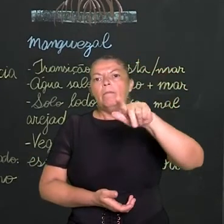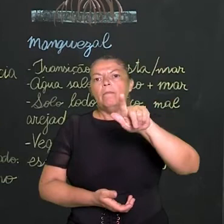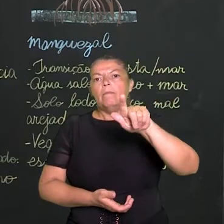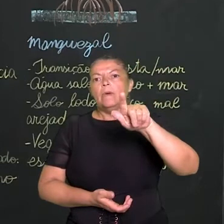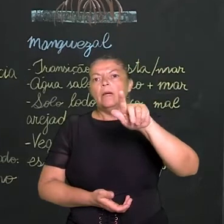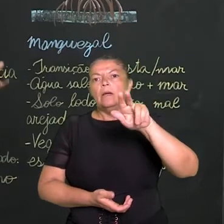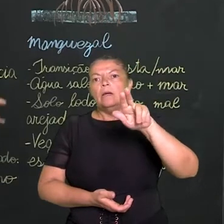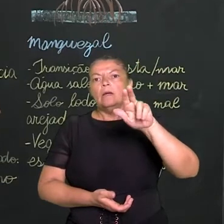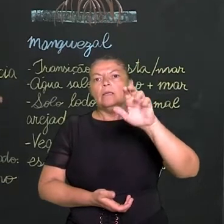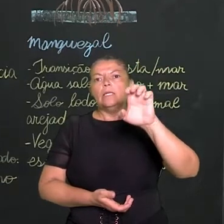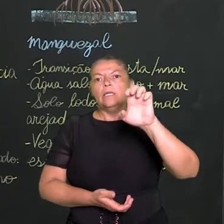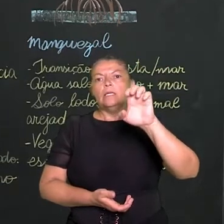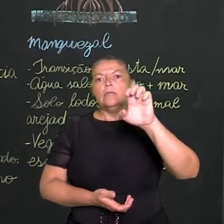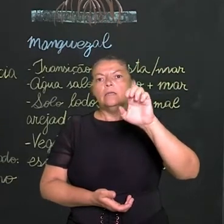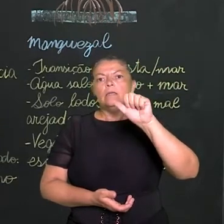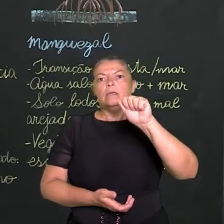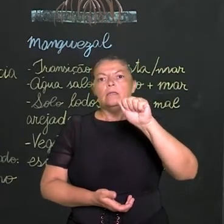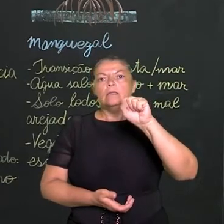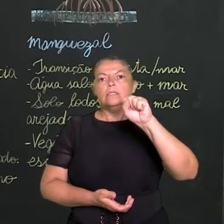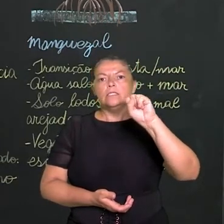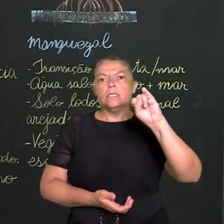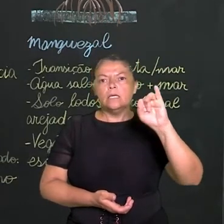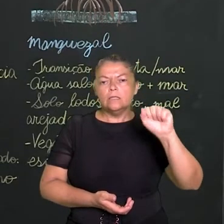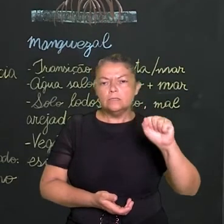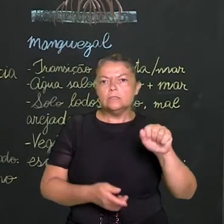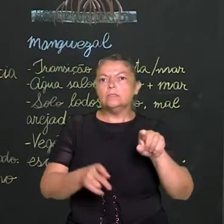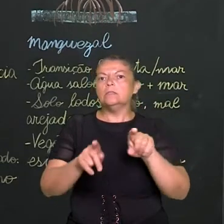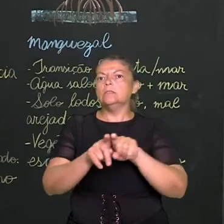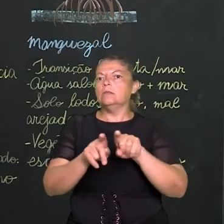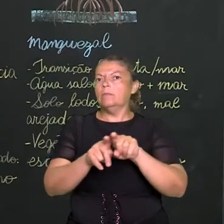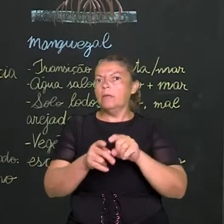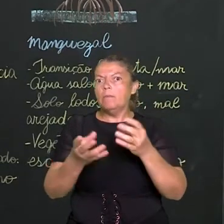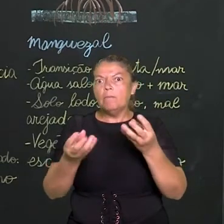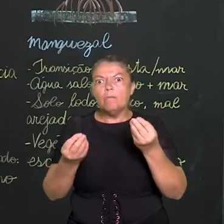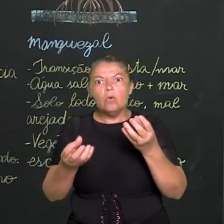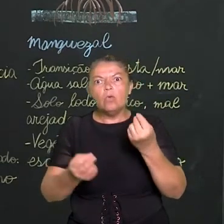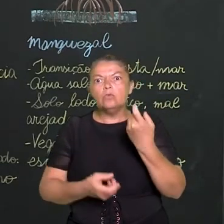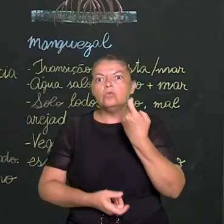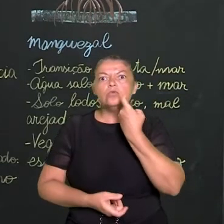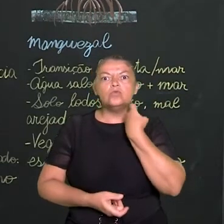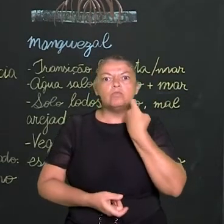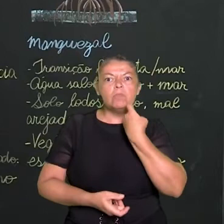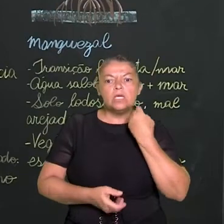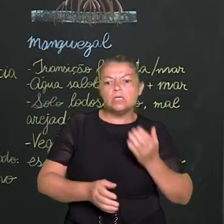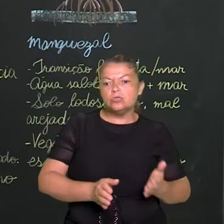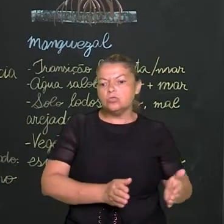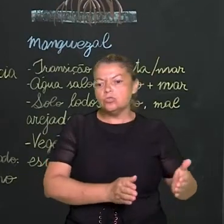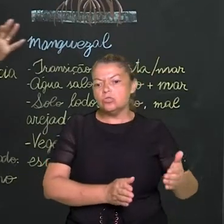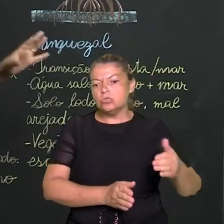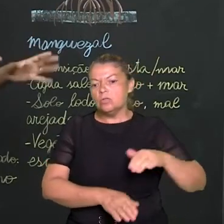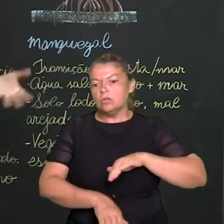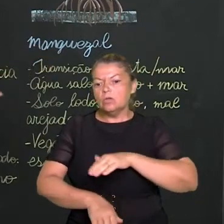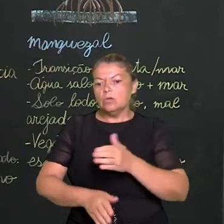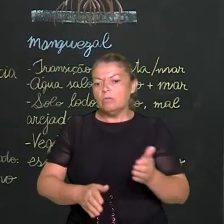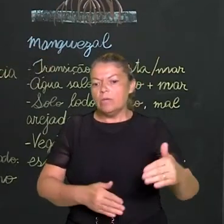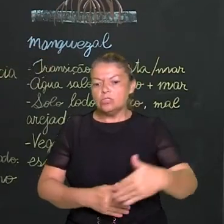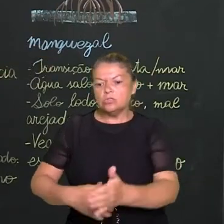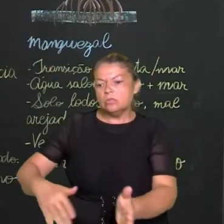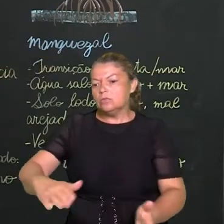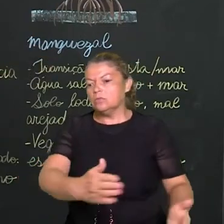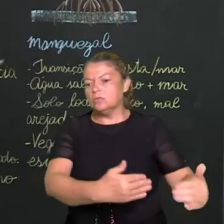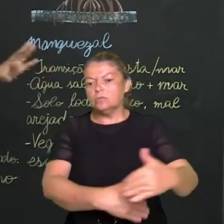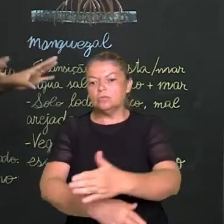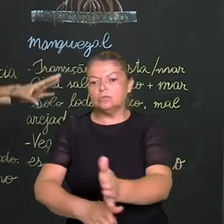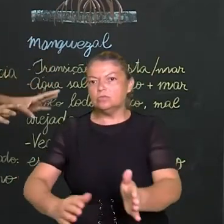espécies. Várias espécies vão ali para se reproduzir, deixam ali seus ovos, muitos peixes, e depois, ou esse peixe